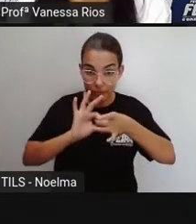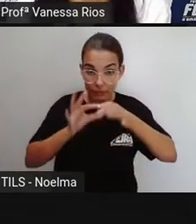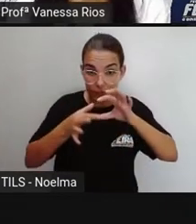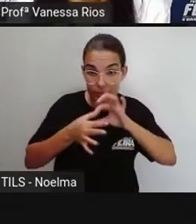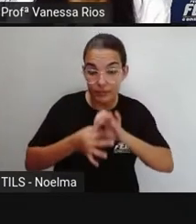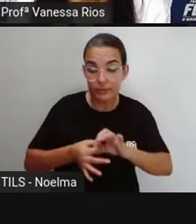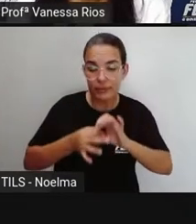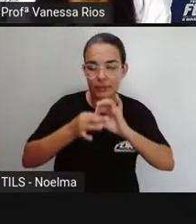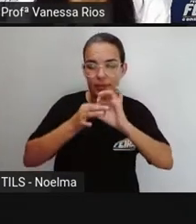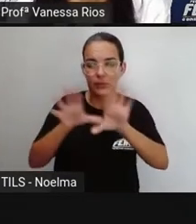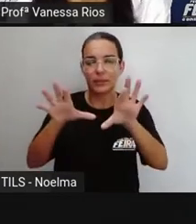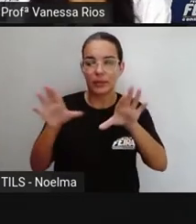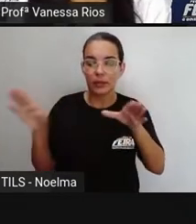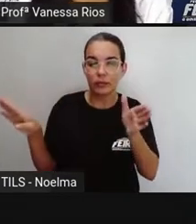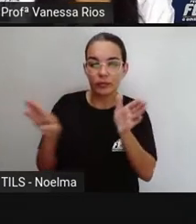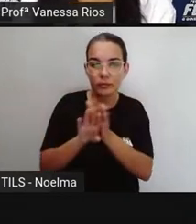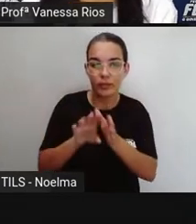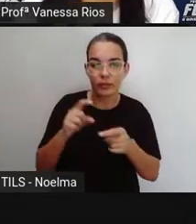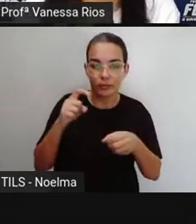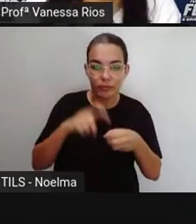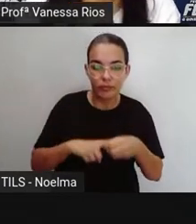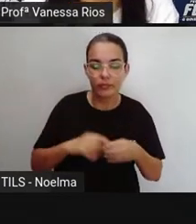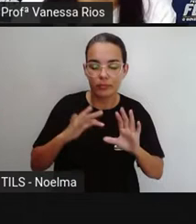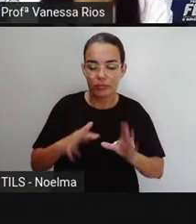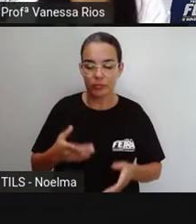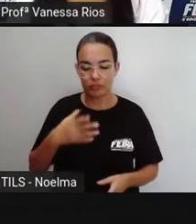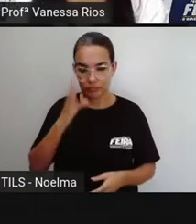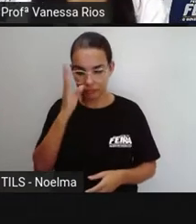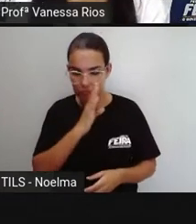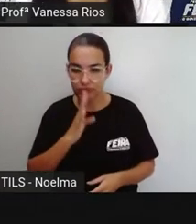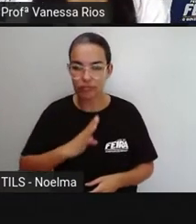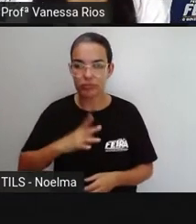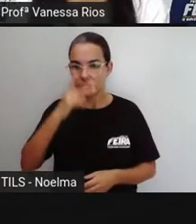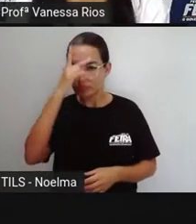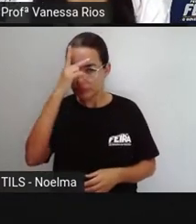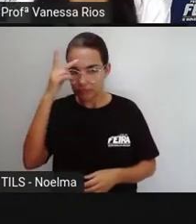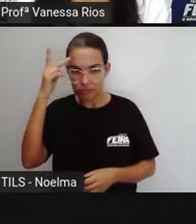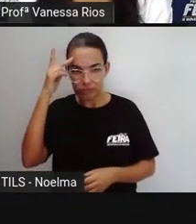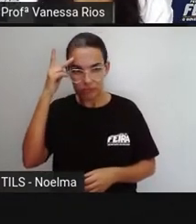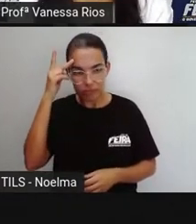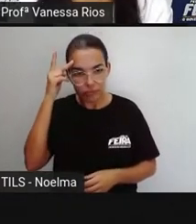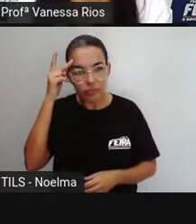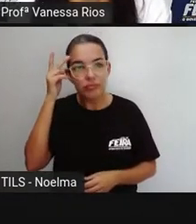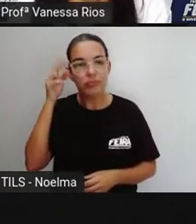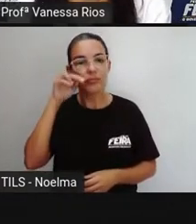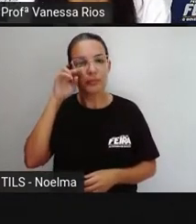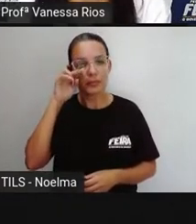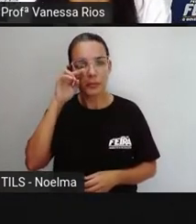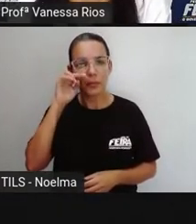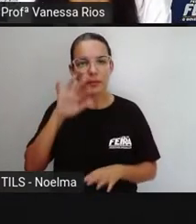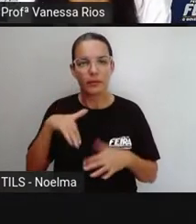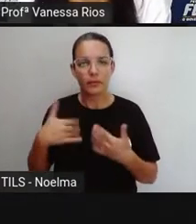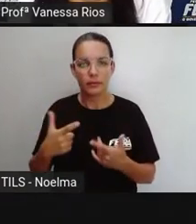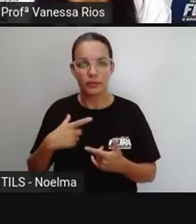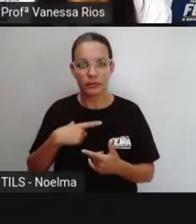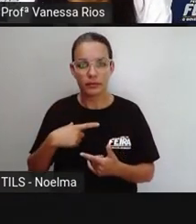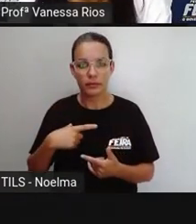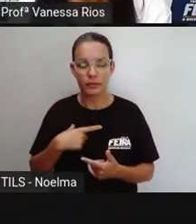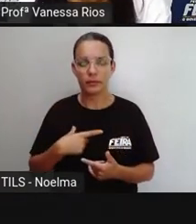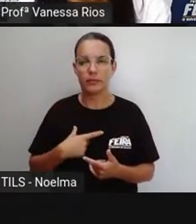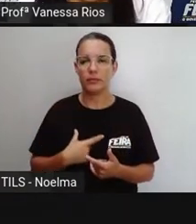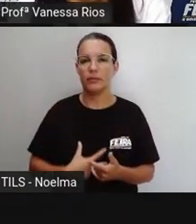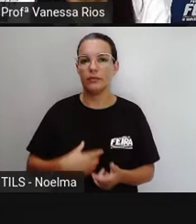para a vida das pessoas, para a vida dos brasileiros. Tanto que essa Constituição é conhecida aí como